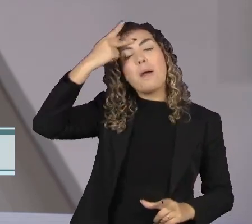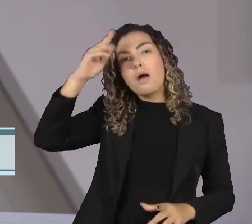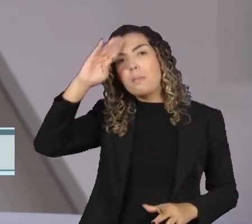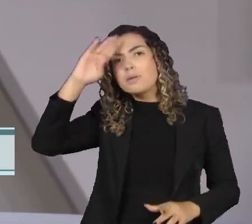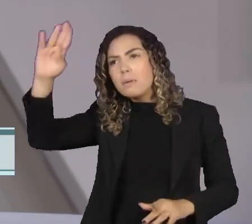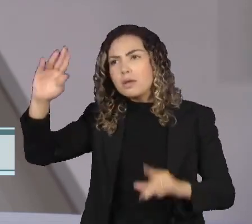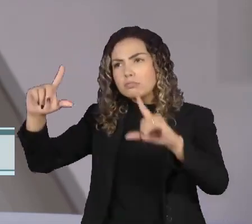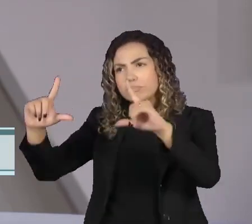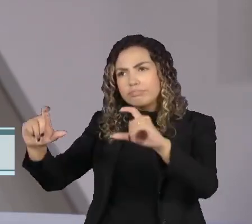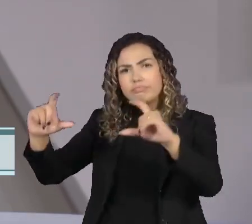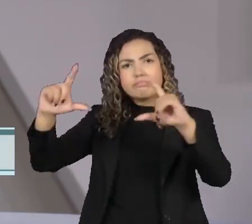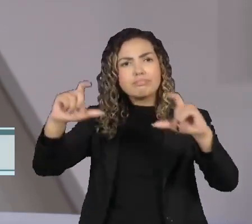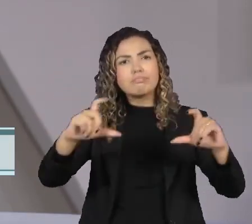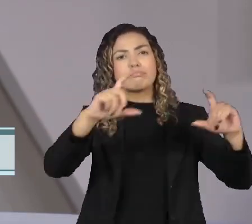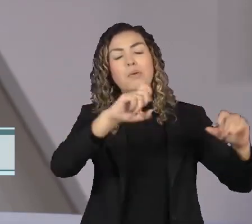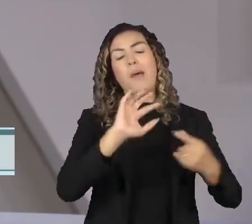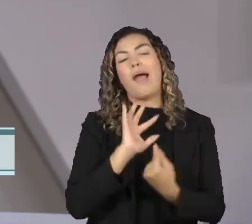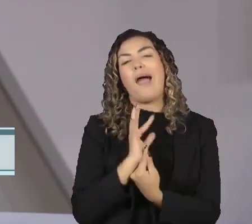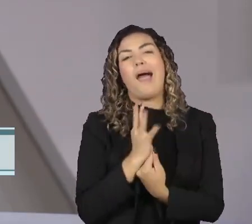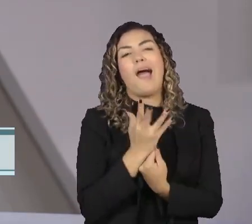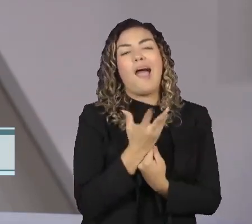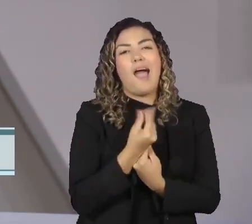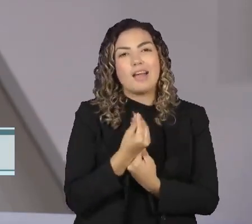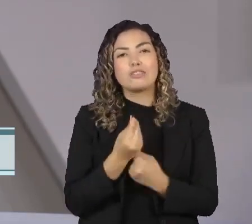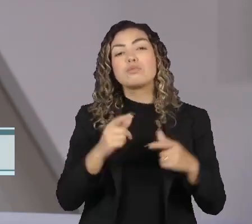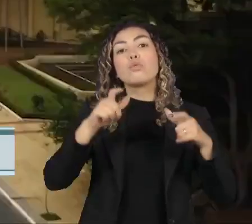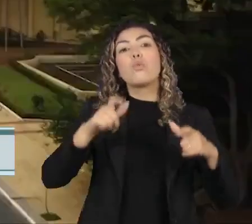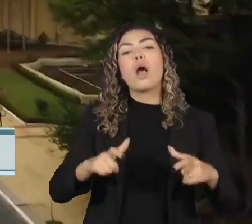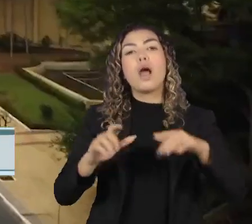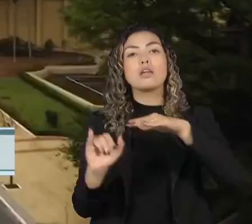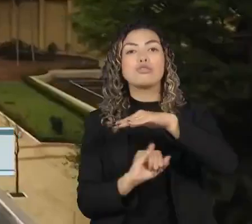artes visuais do Instituto Olga Koss.